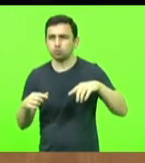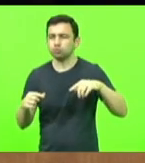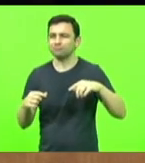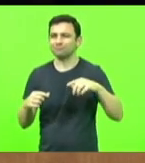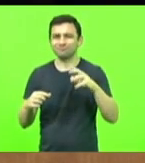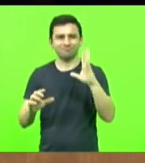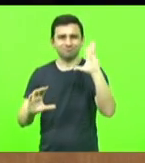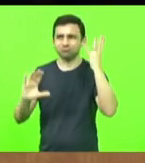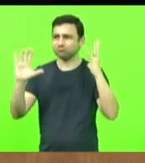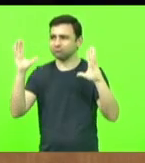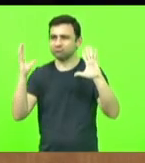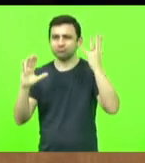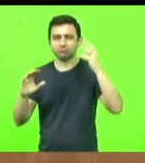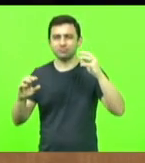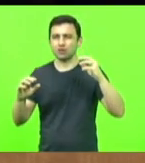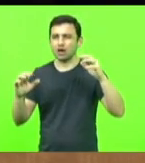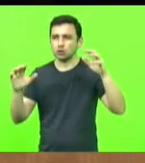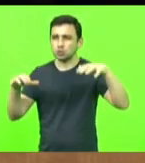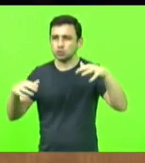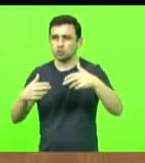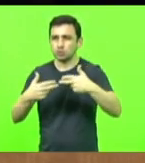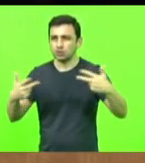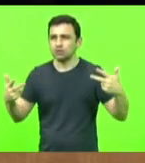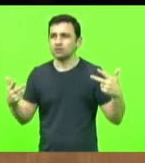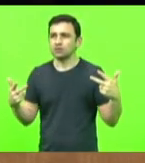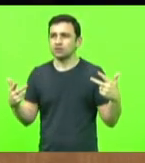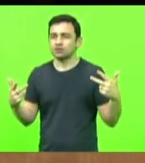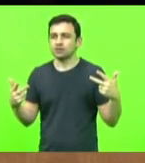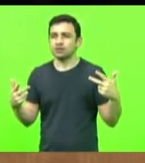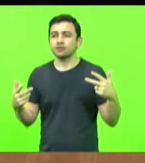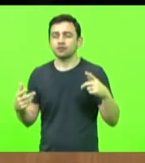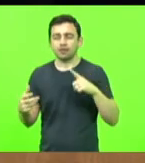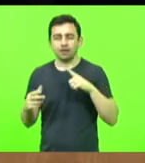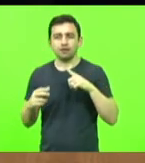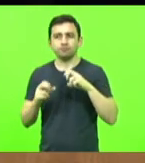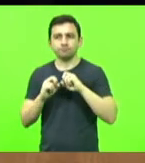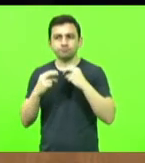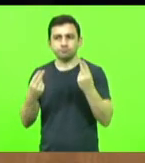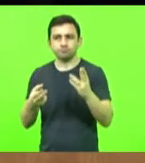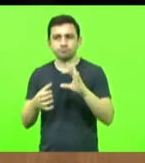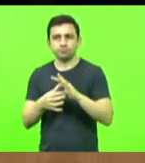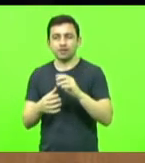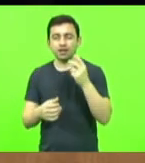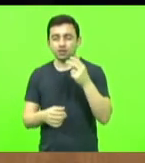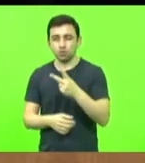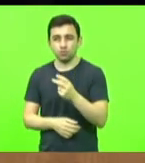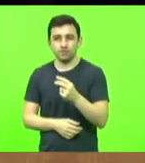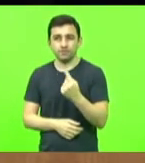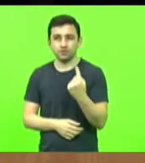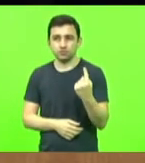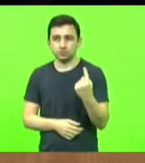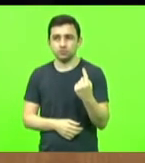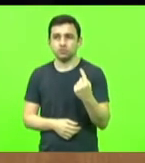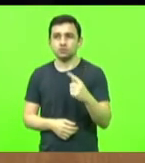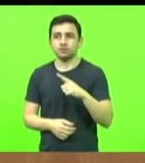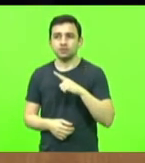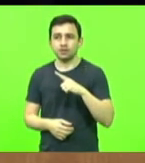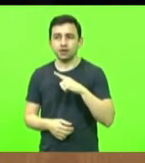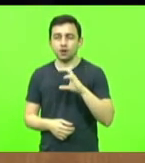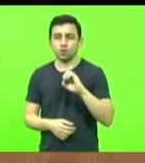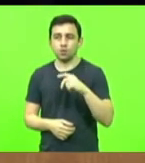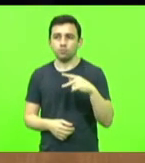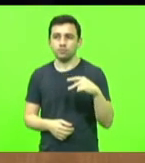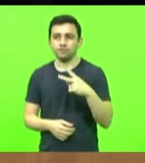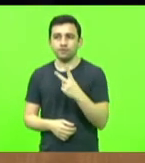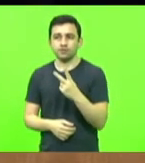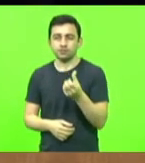com a Conferência das Nações Unidas sobre as Mudanças Climáticas de 2021, a COP26, em Glasgow.